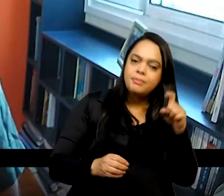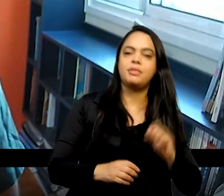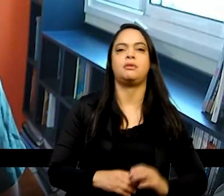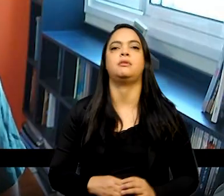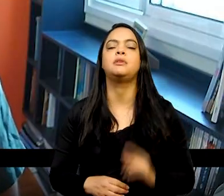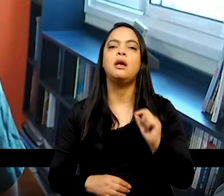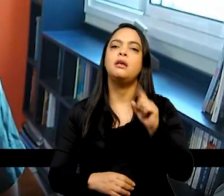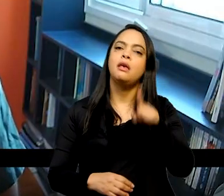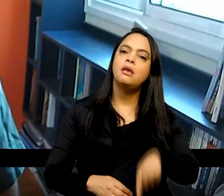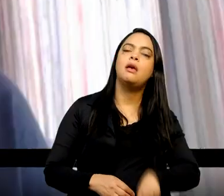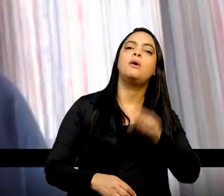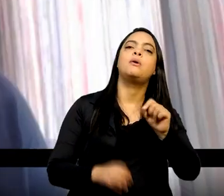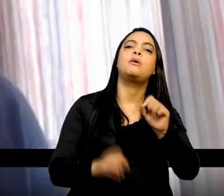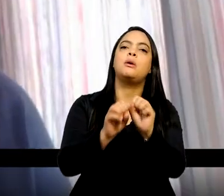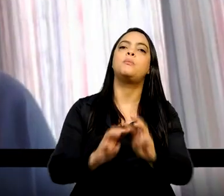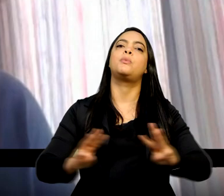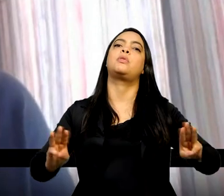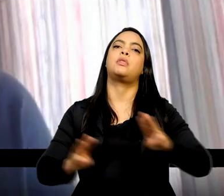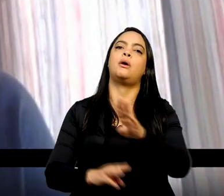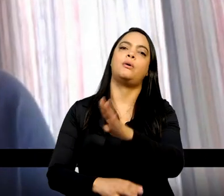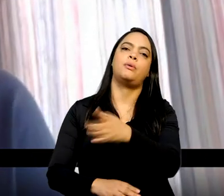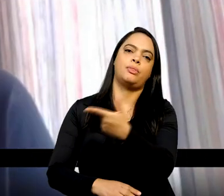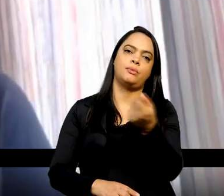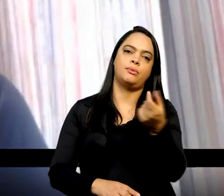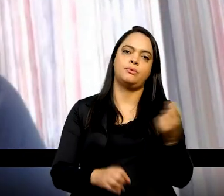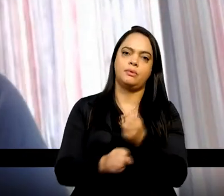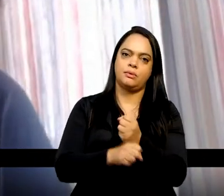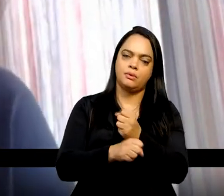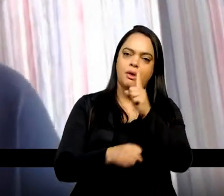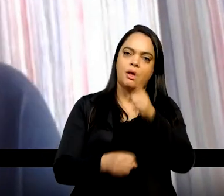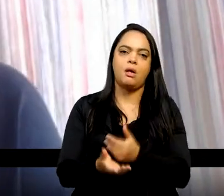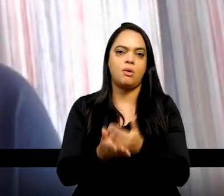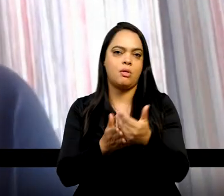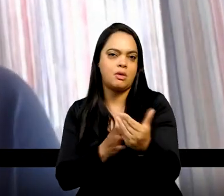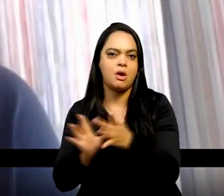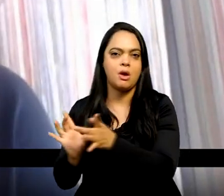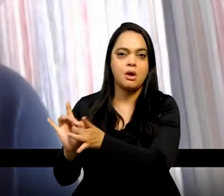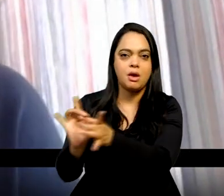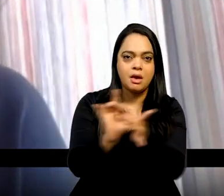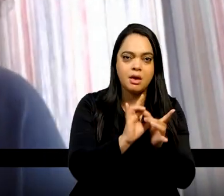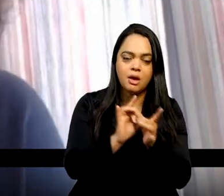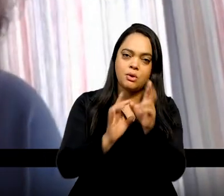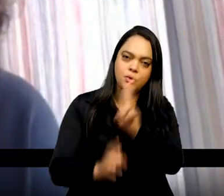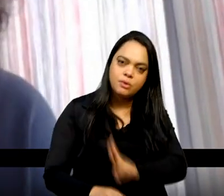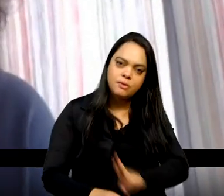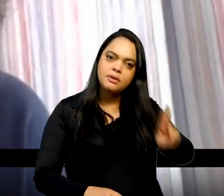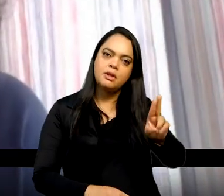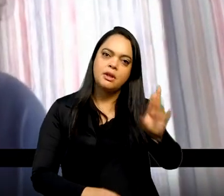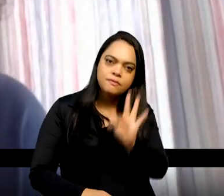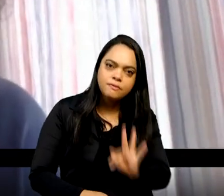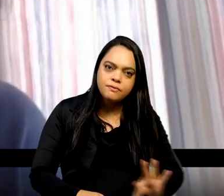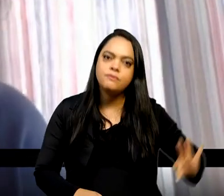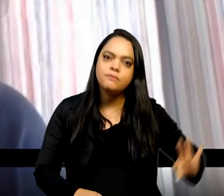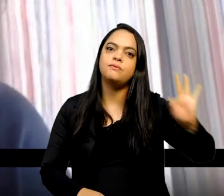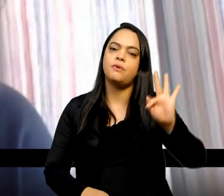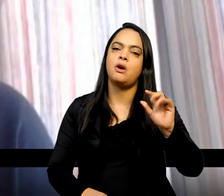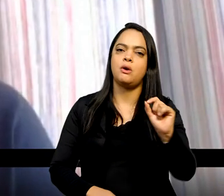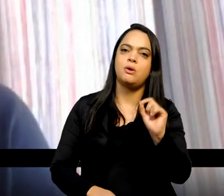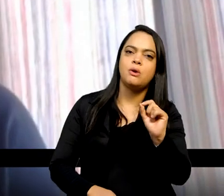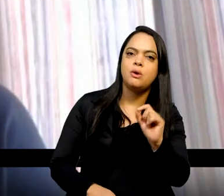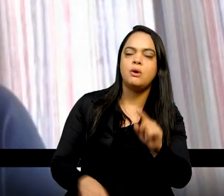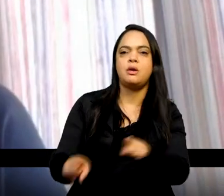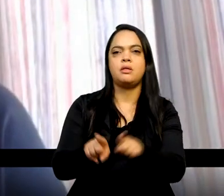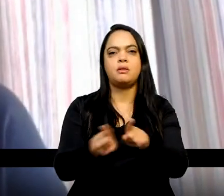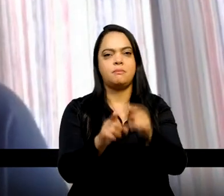Portal do Bicentenário é uma iniciativa constituída em rede, por universidades, faculdades e estruturas similares.